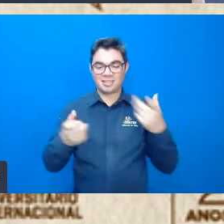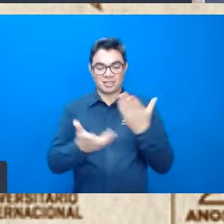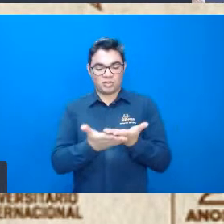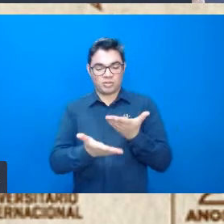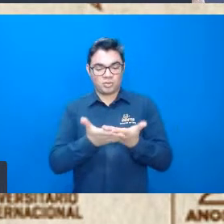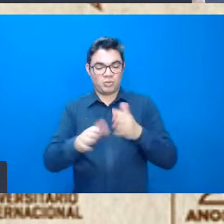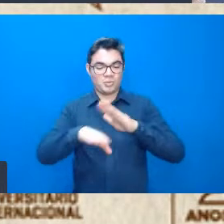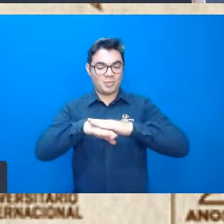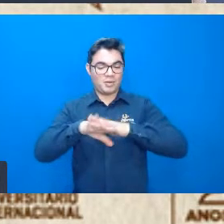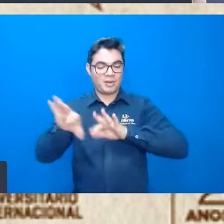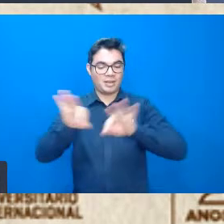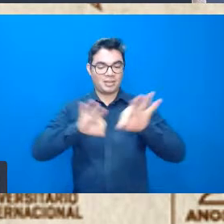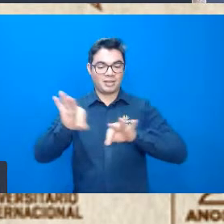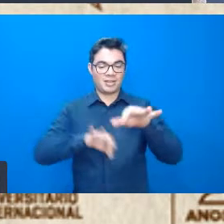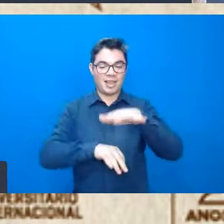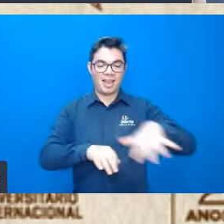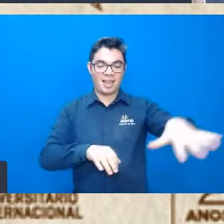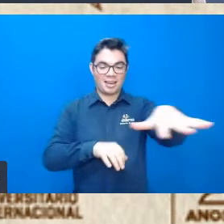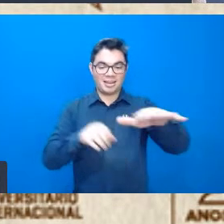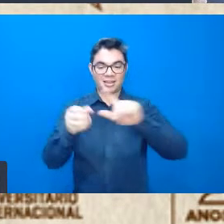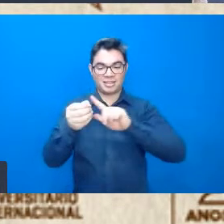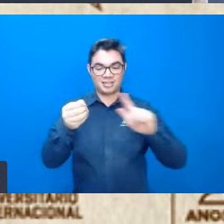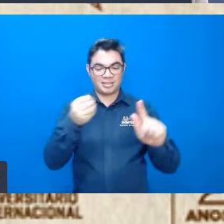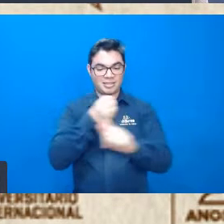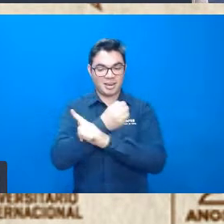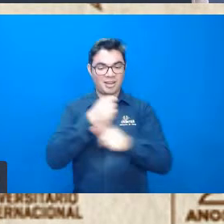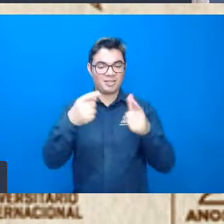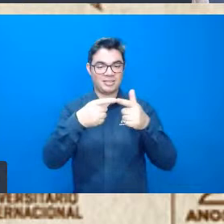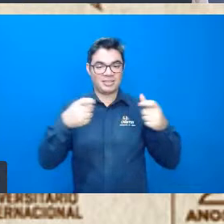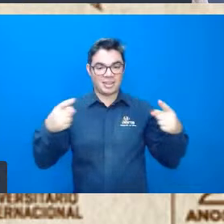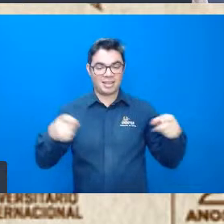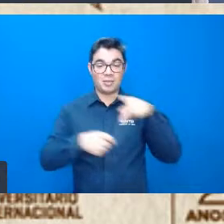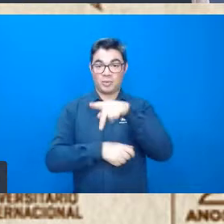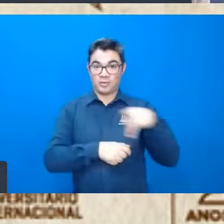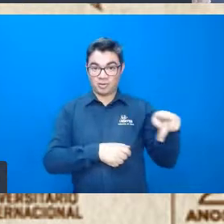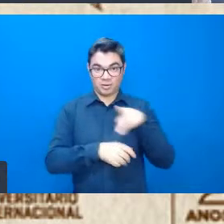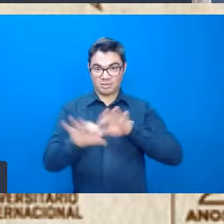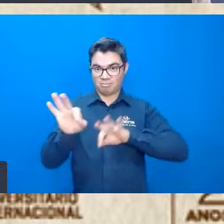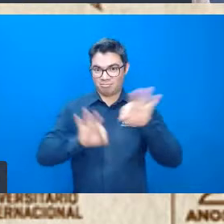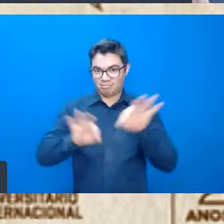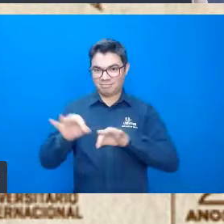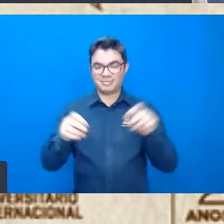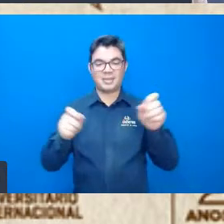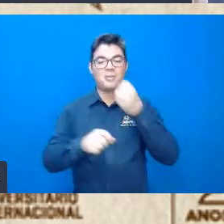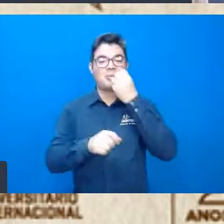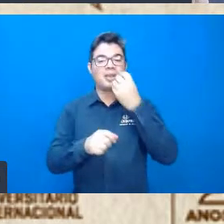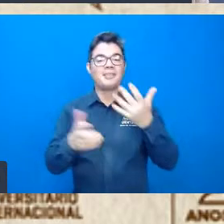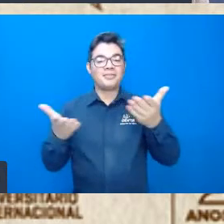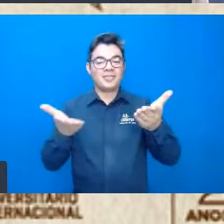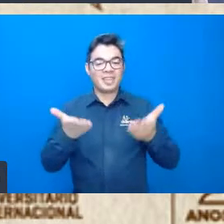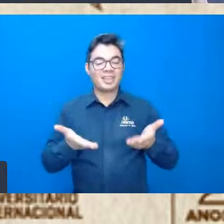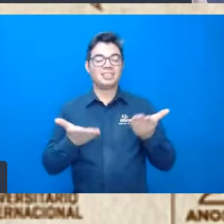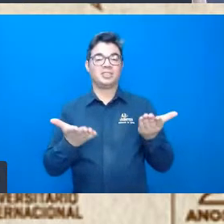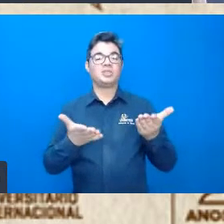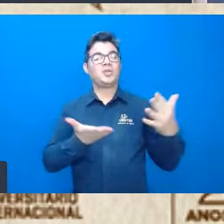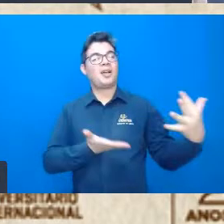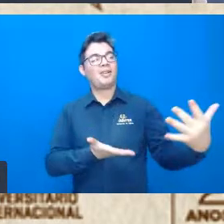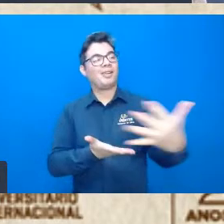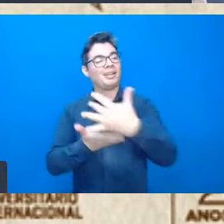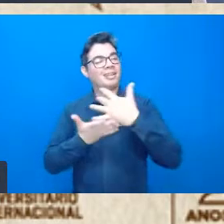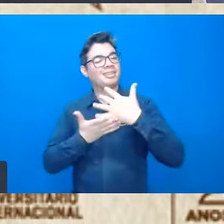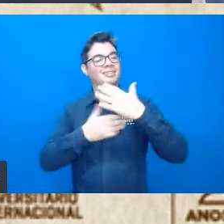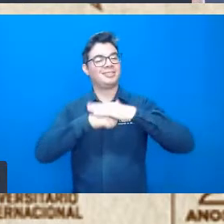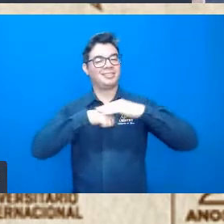organizado por toda a área das geossciências, pelos professores. Então, sintam-se bem-vindos, sintam-se acolhidos,